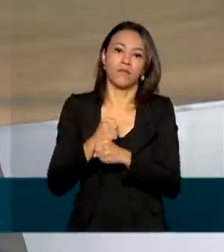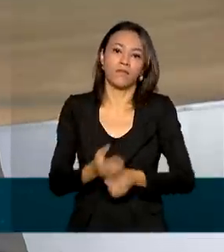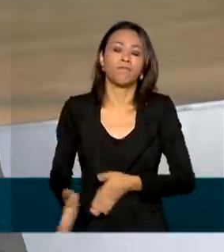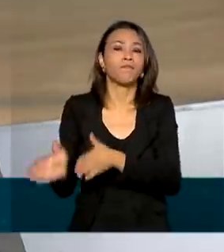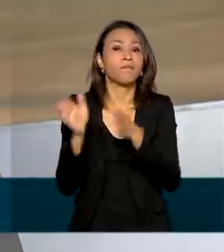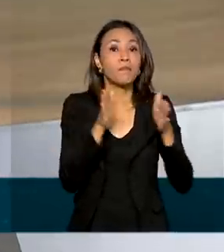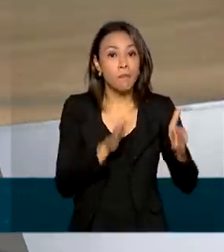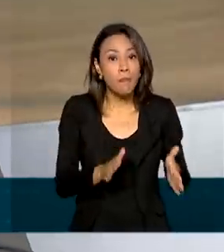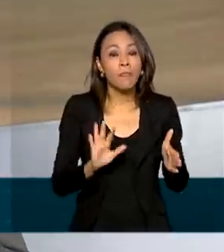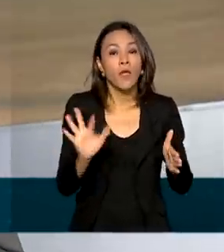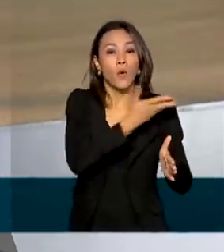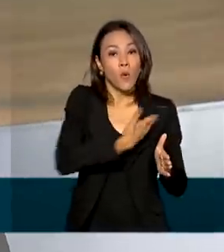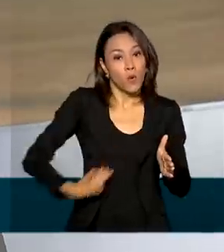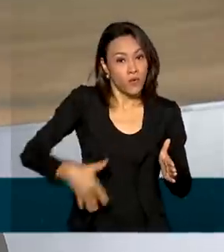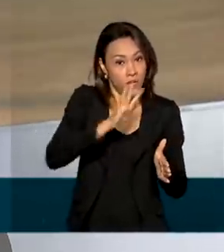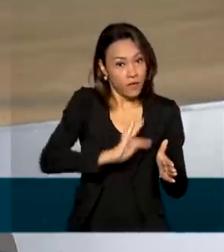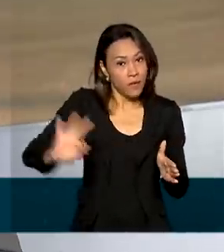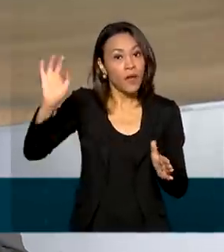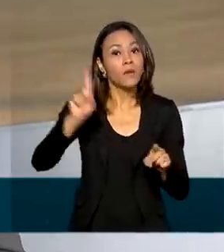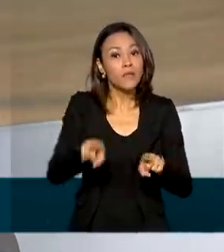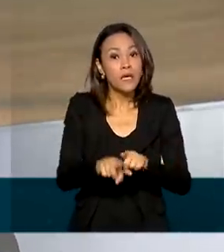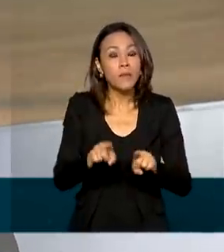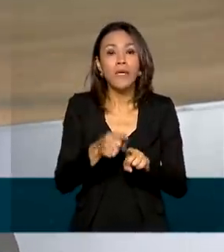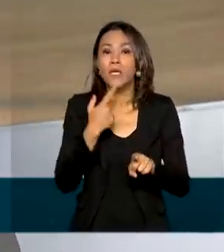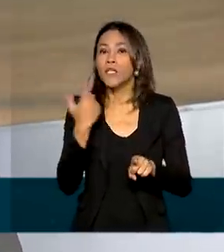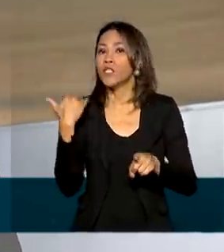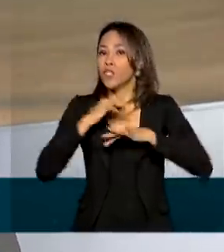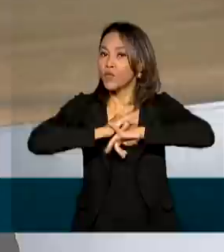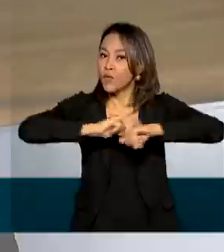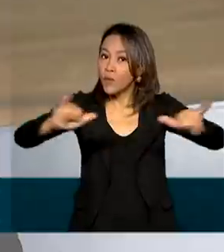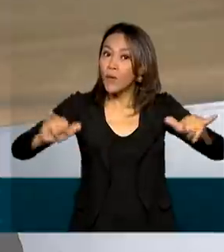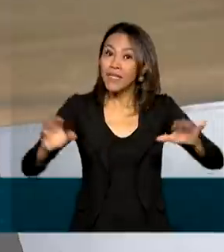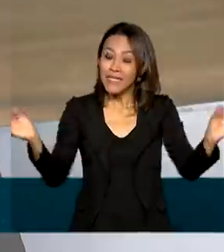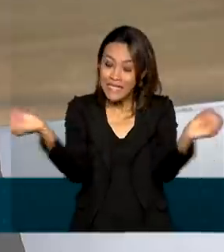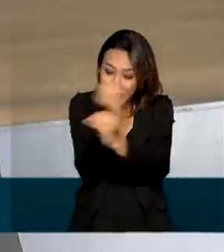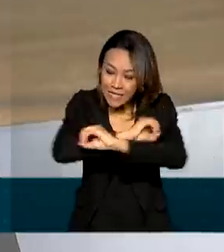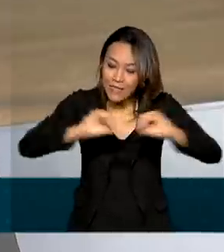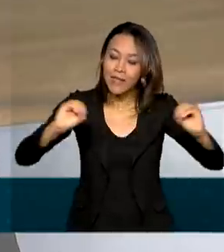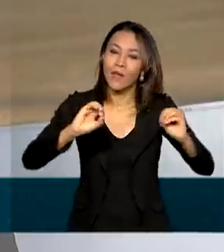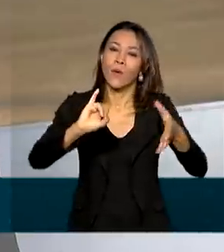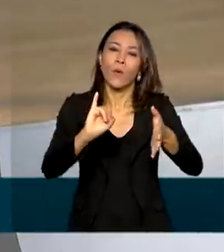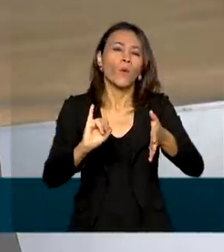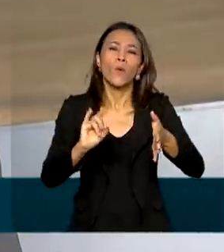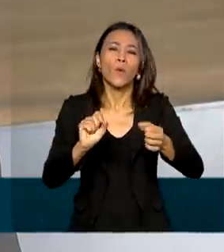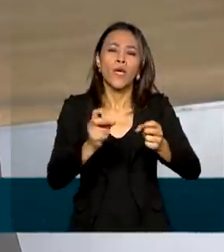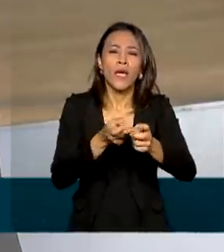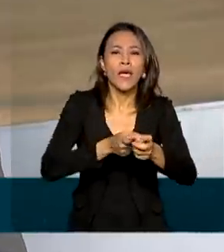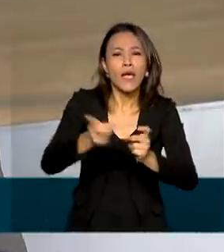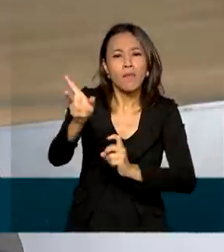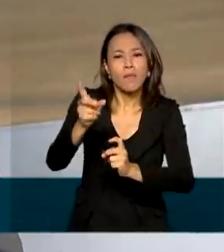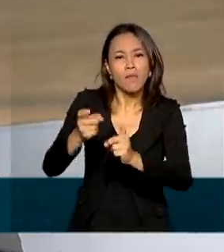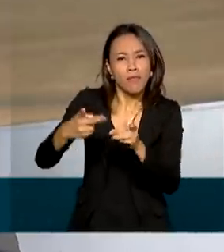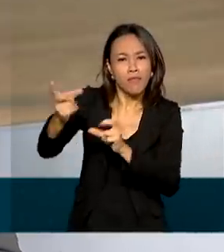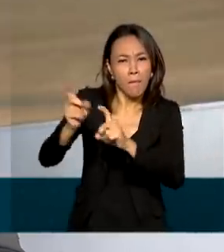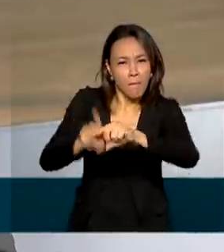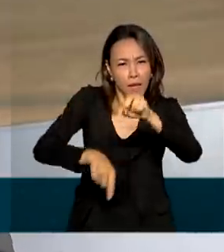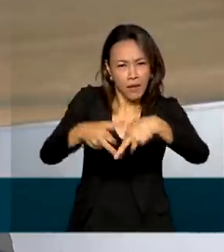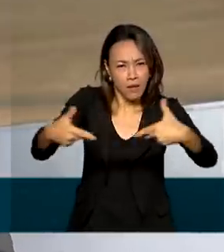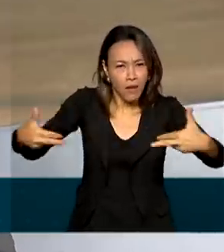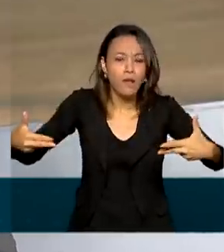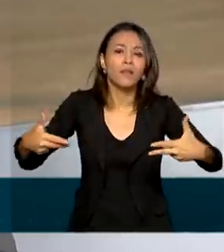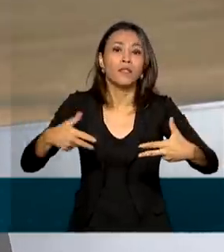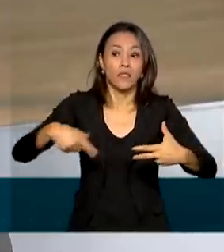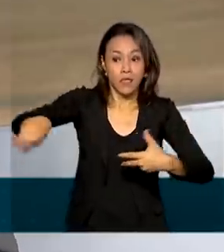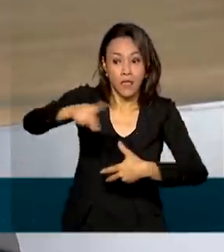o governo federal também divulgou que zerou a alíquota de importação de bens de capital para a indústria do Brasil. Na prática, os